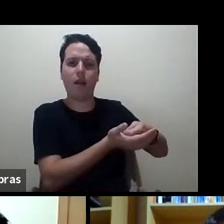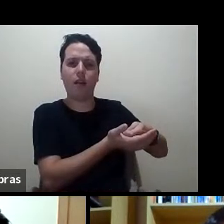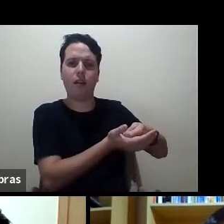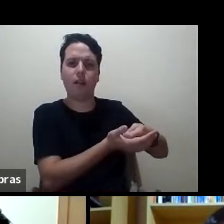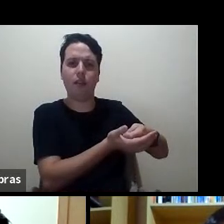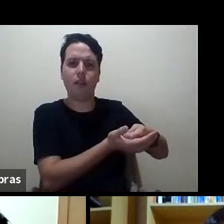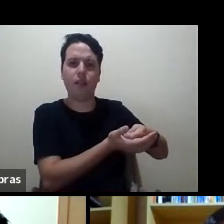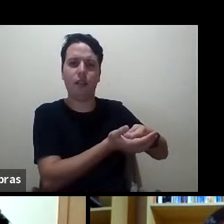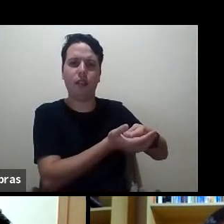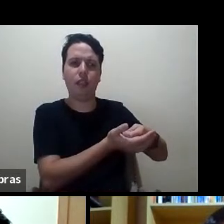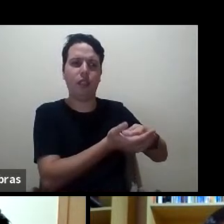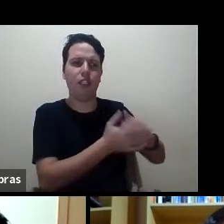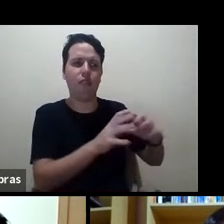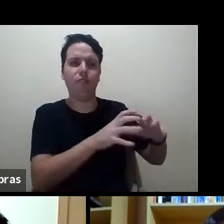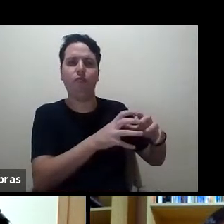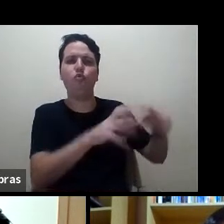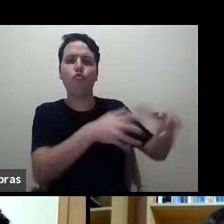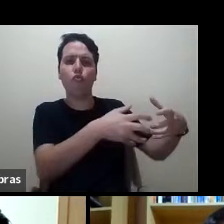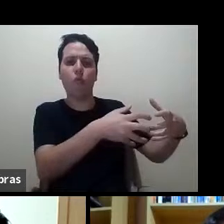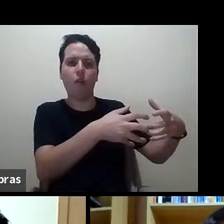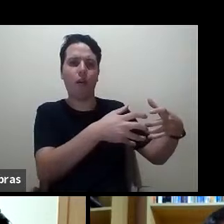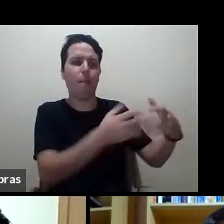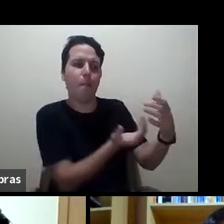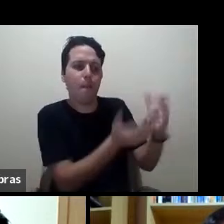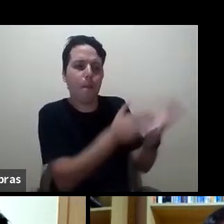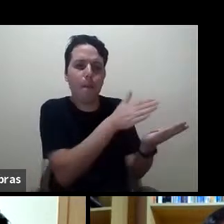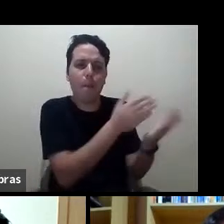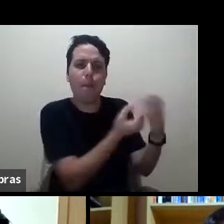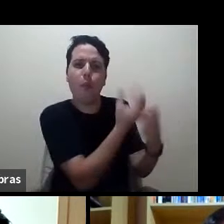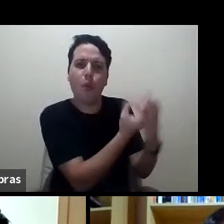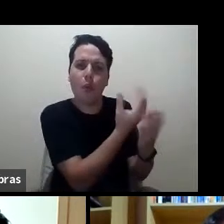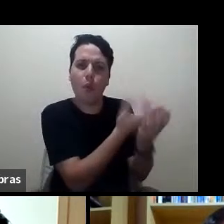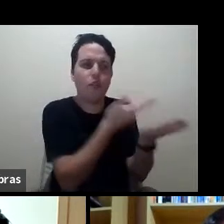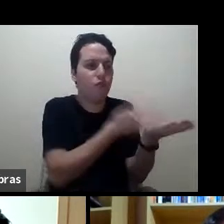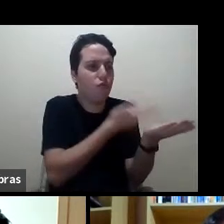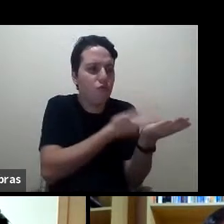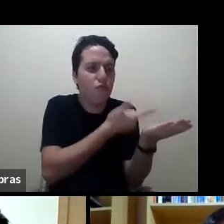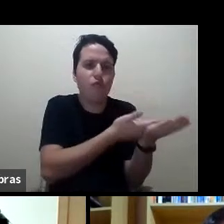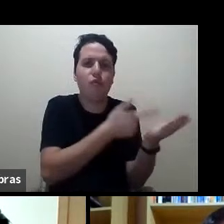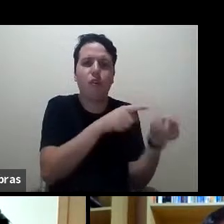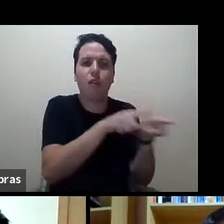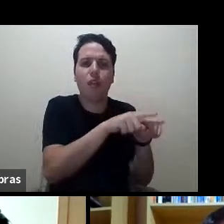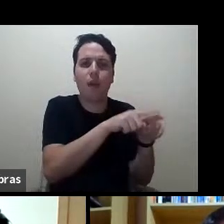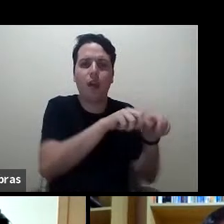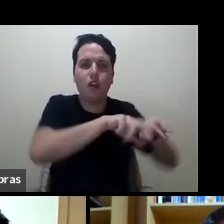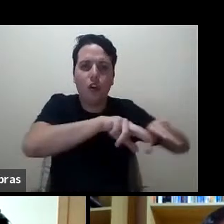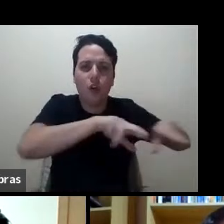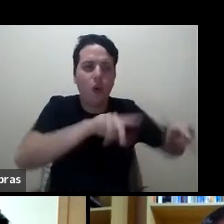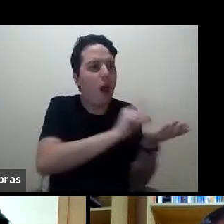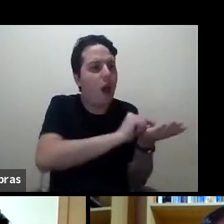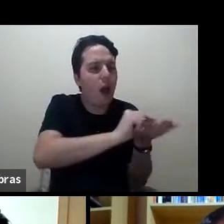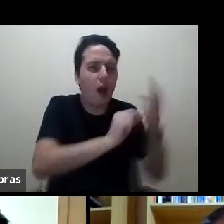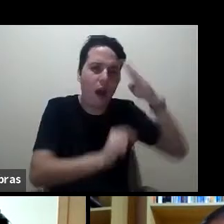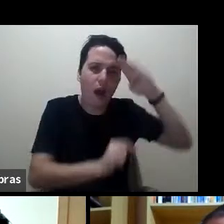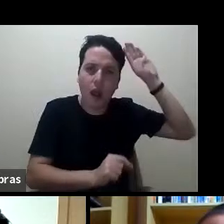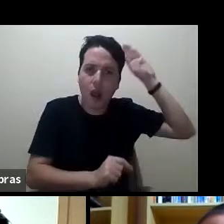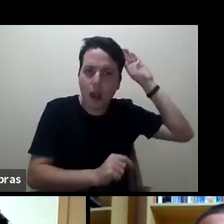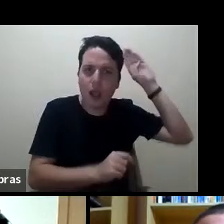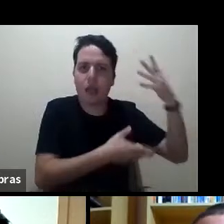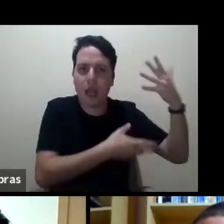que produziam revistas e livros acadêmicos pela publicação de artigos e resenhas.